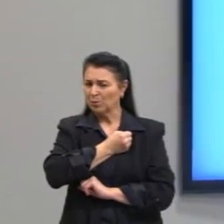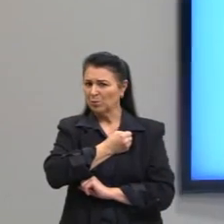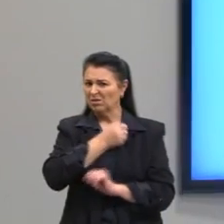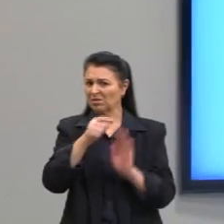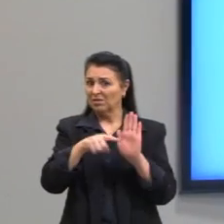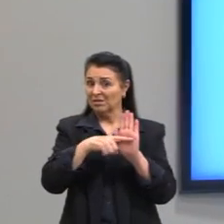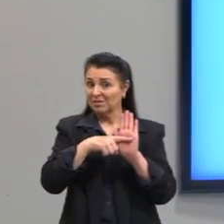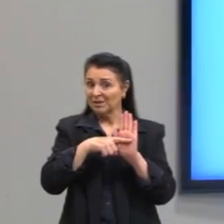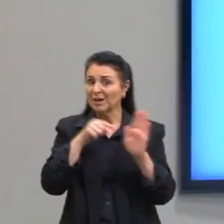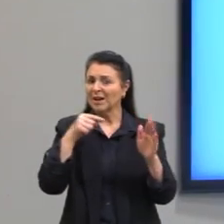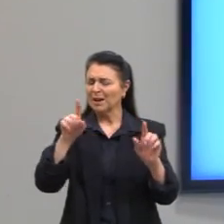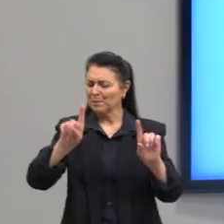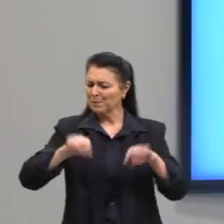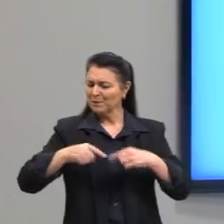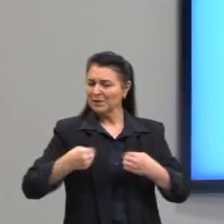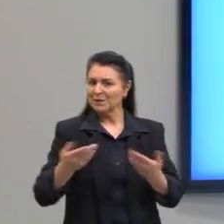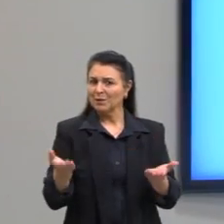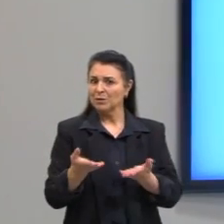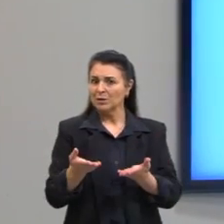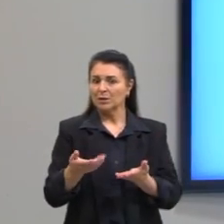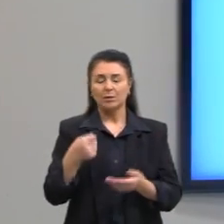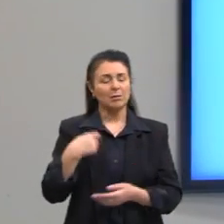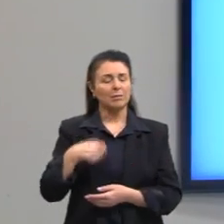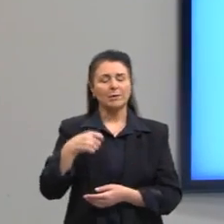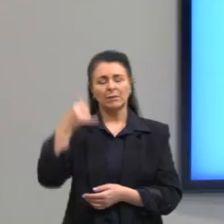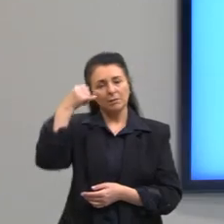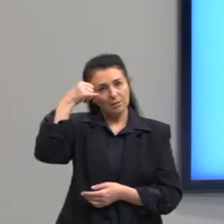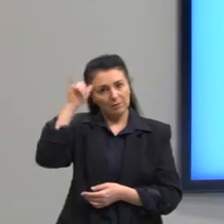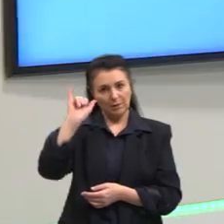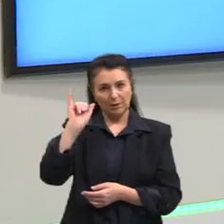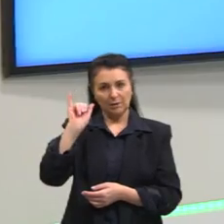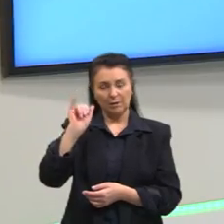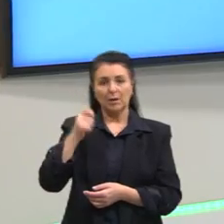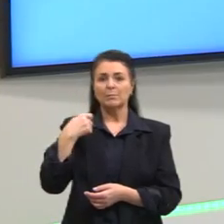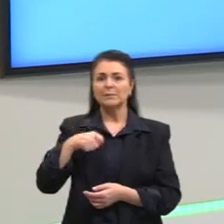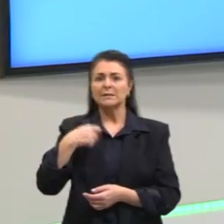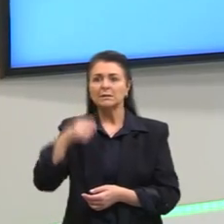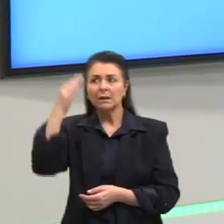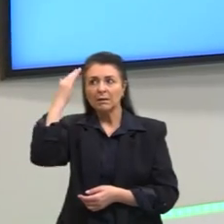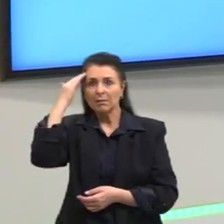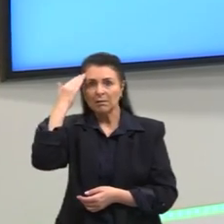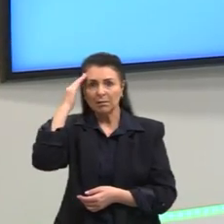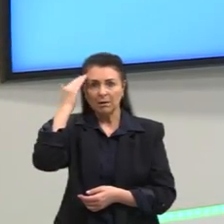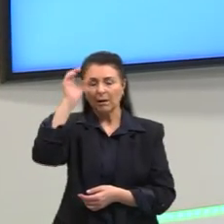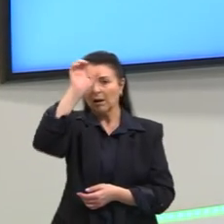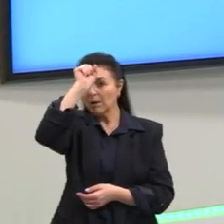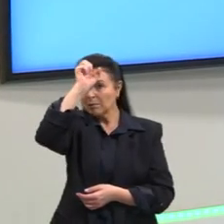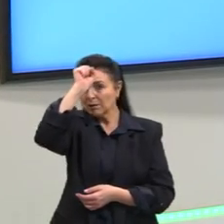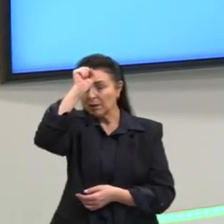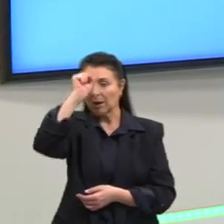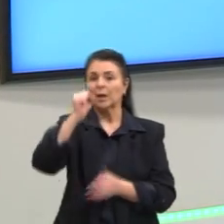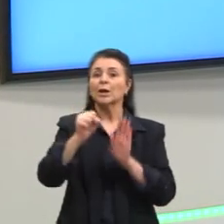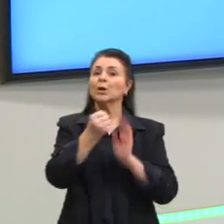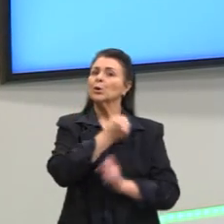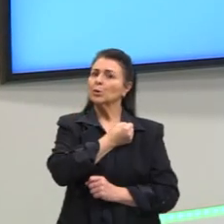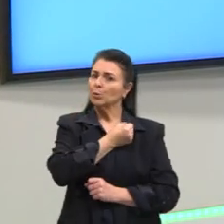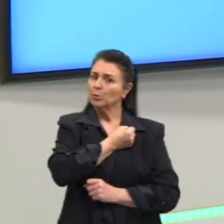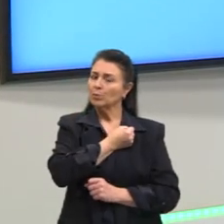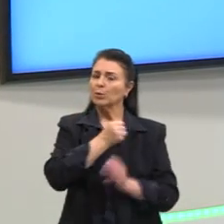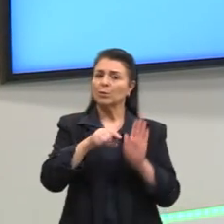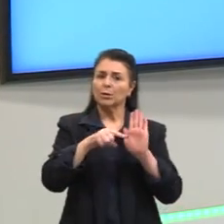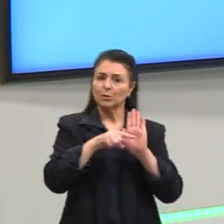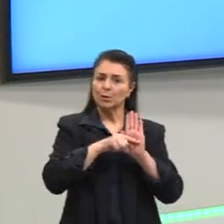provocação de hoje, é que a gente não precisa evitar, a gente precisa entender que os números negativos estão no nosso cotidiano,